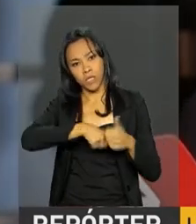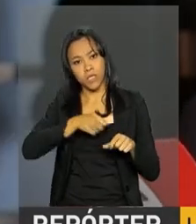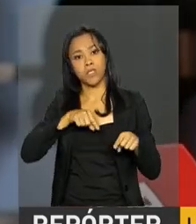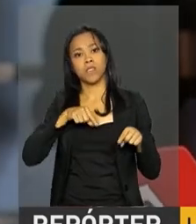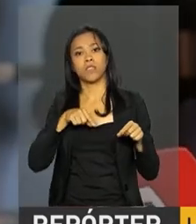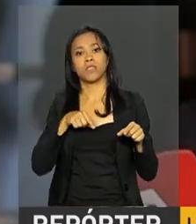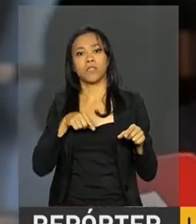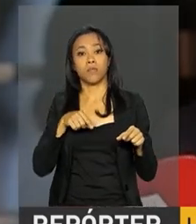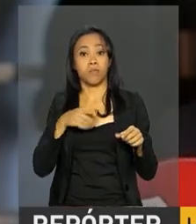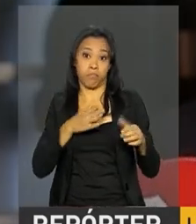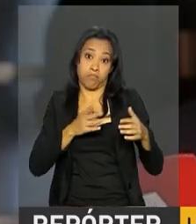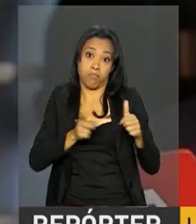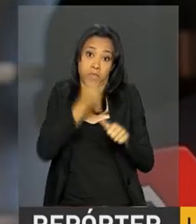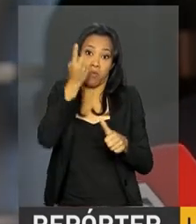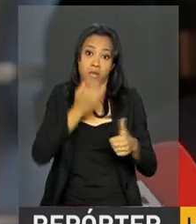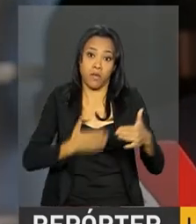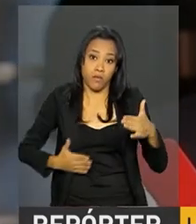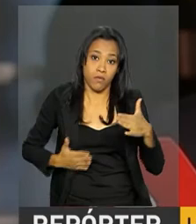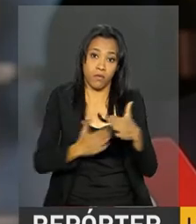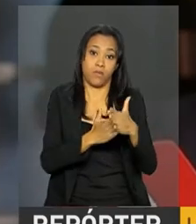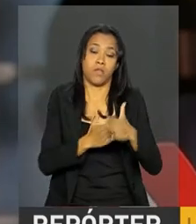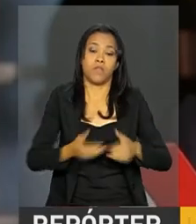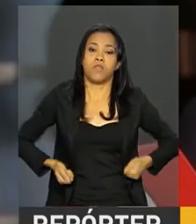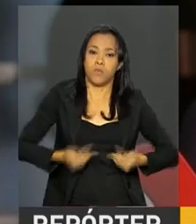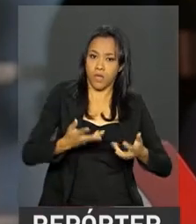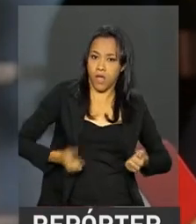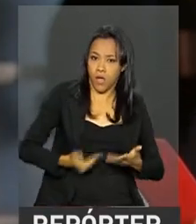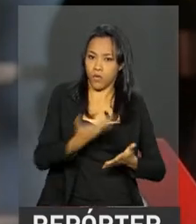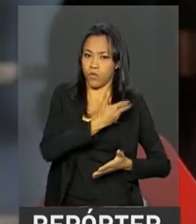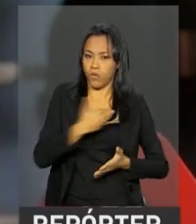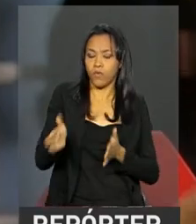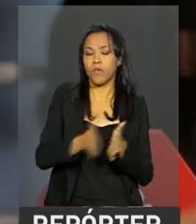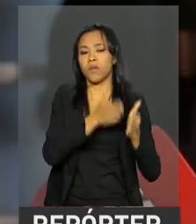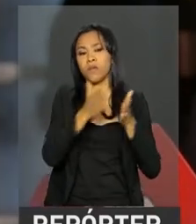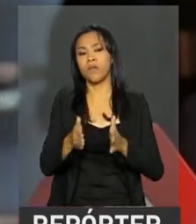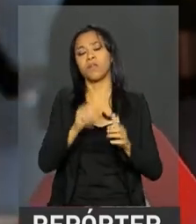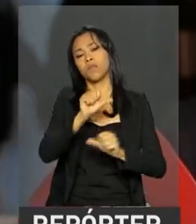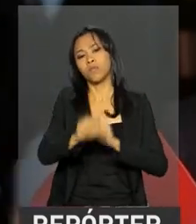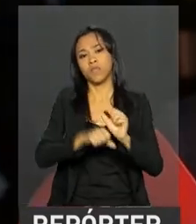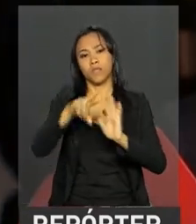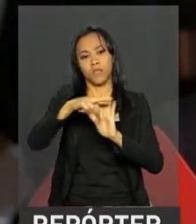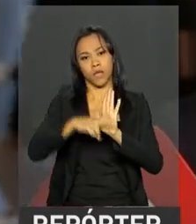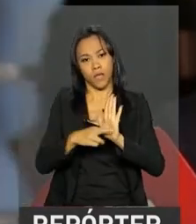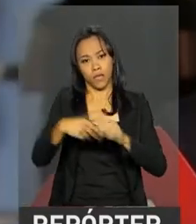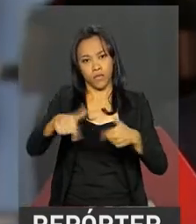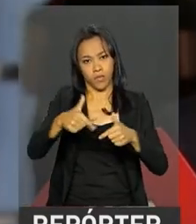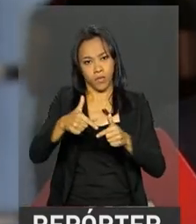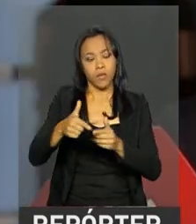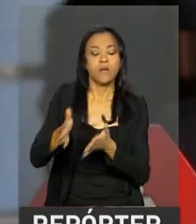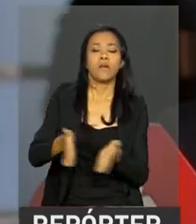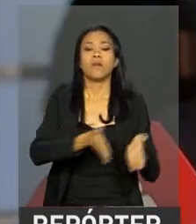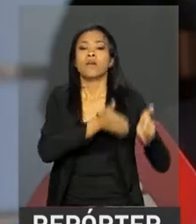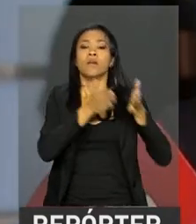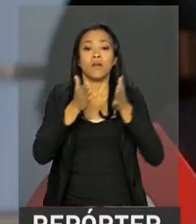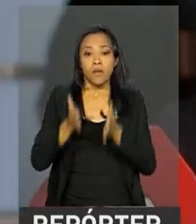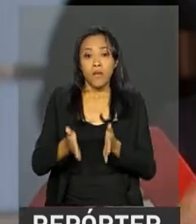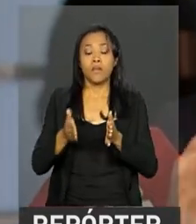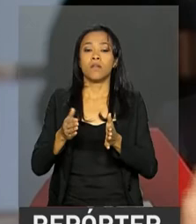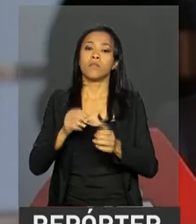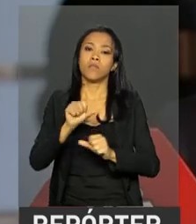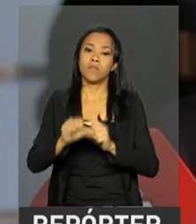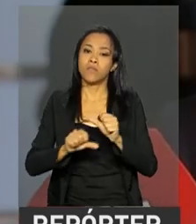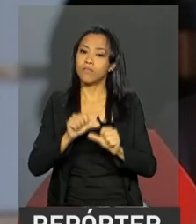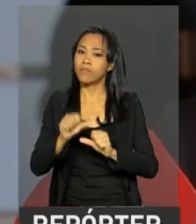primeiro a aprovação do teto dos gastos, reforma trabalhista e outras reformas de